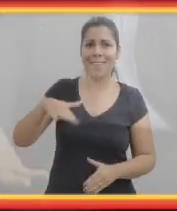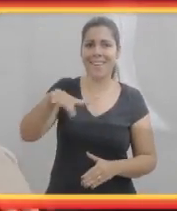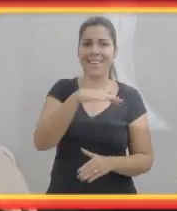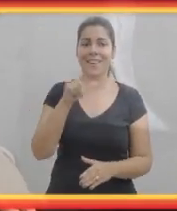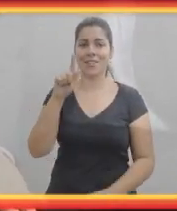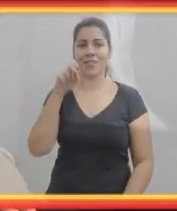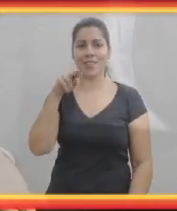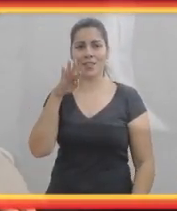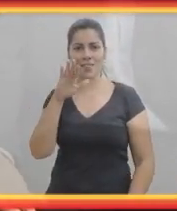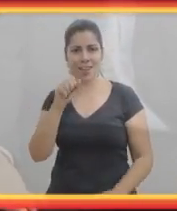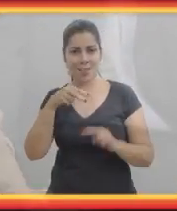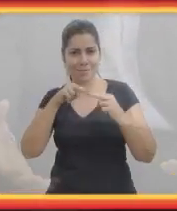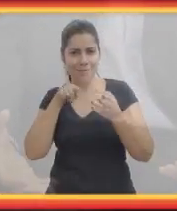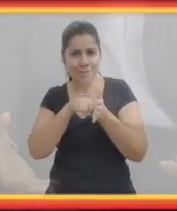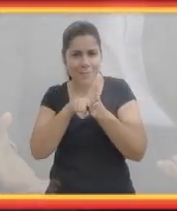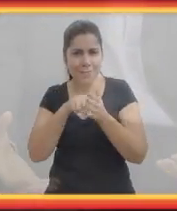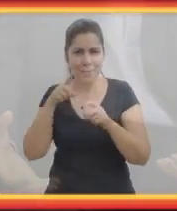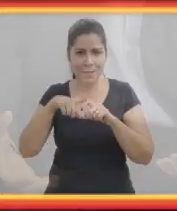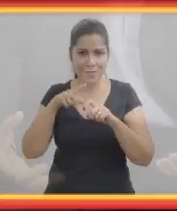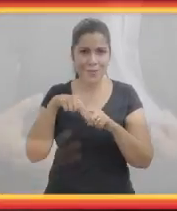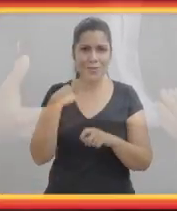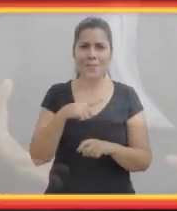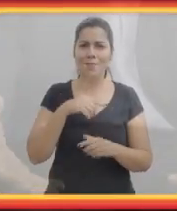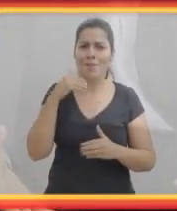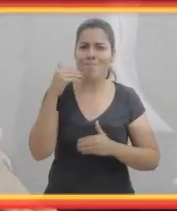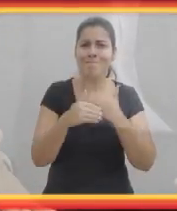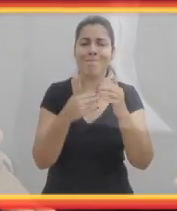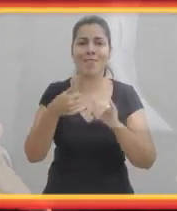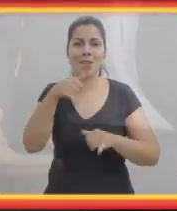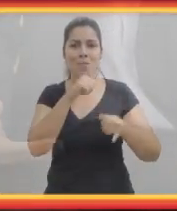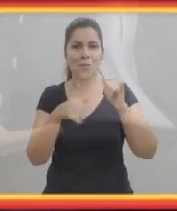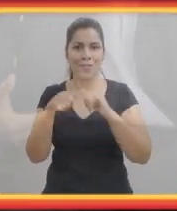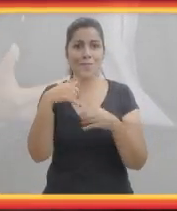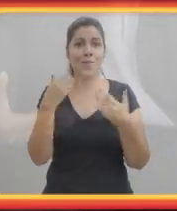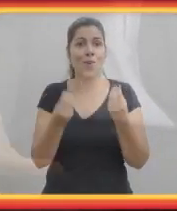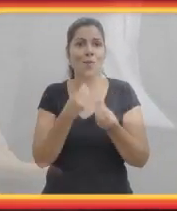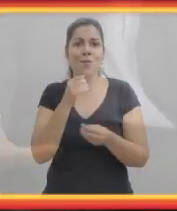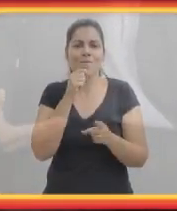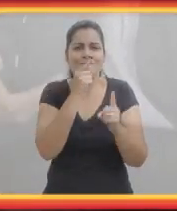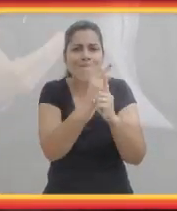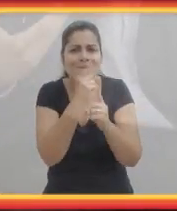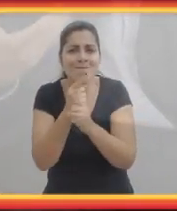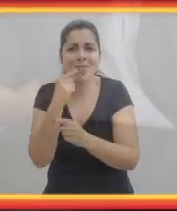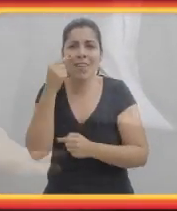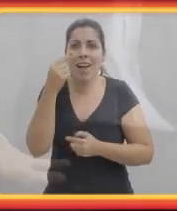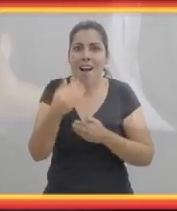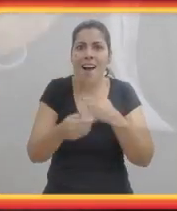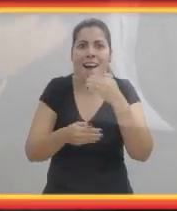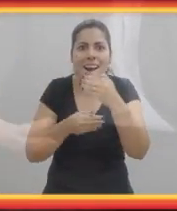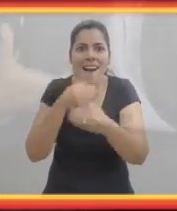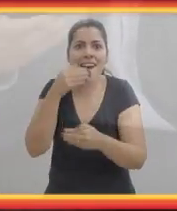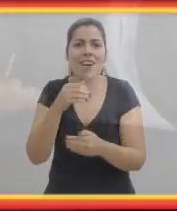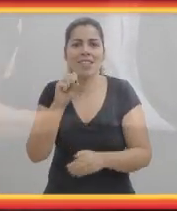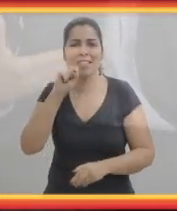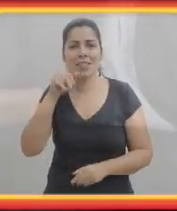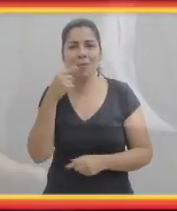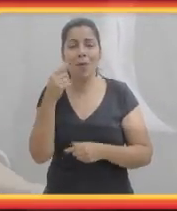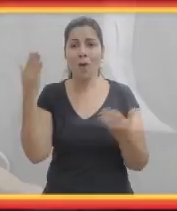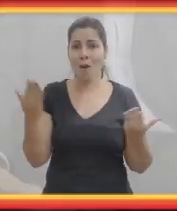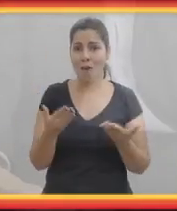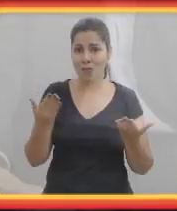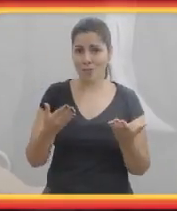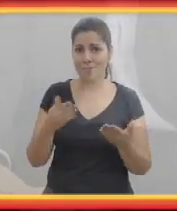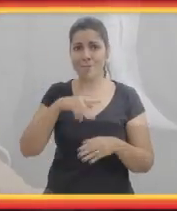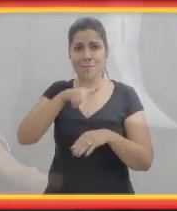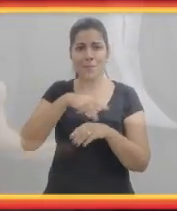área da genética médica. Nós temos avanços laboratoriais, como a detecção de cada vez mais de